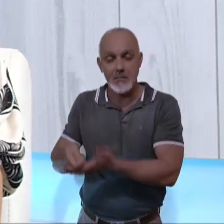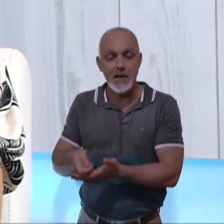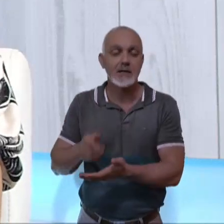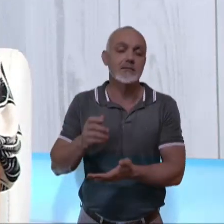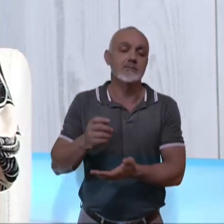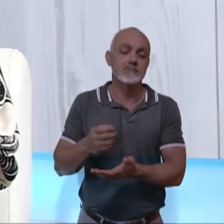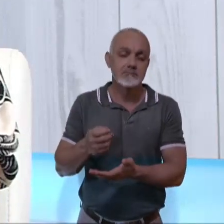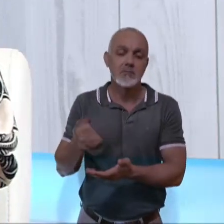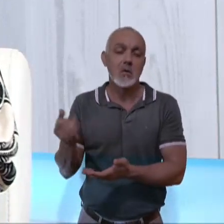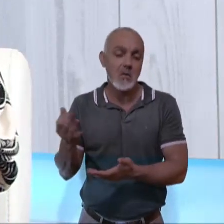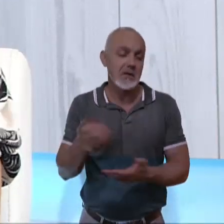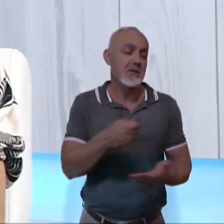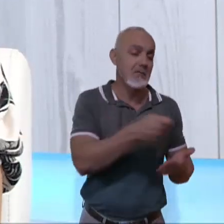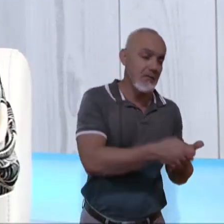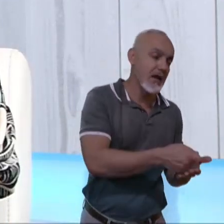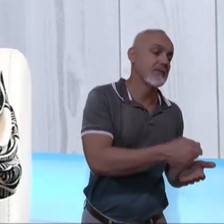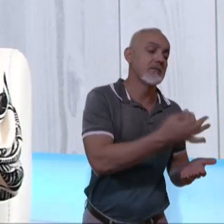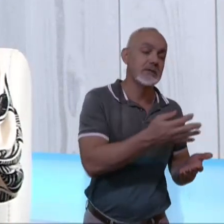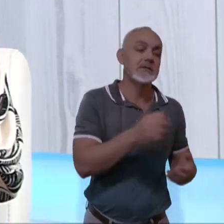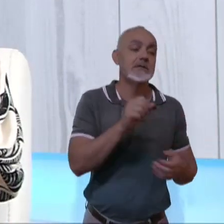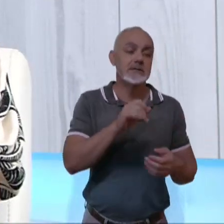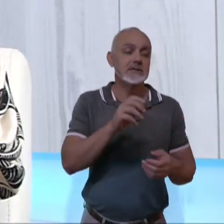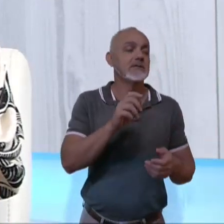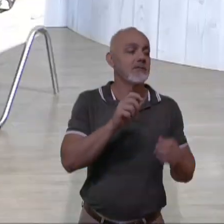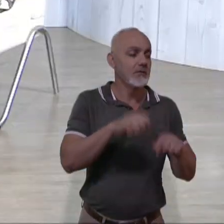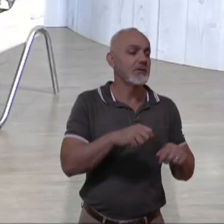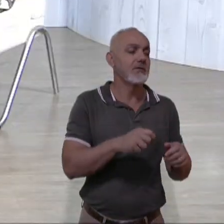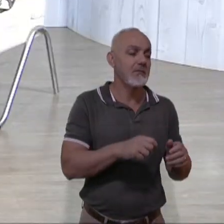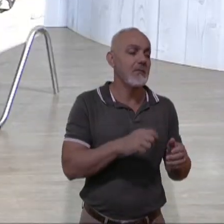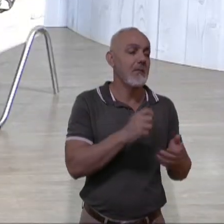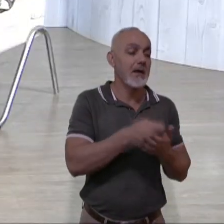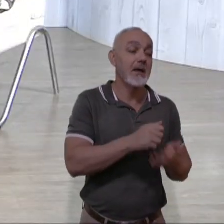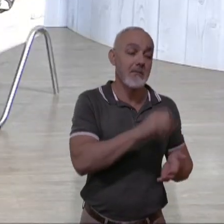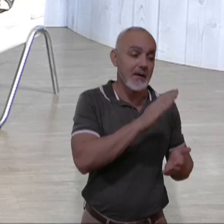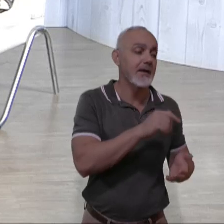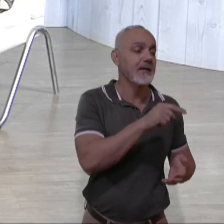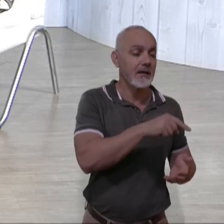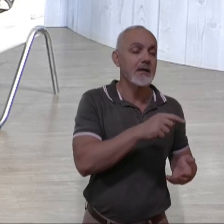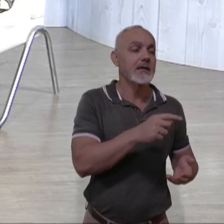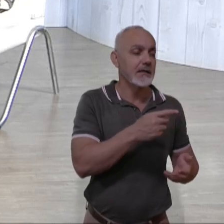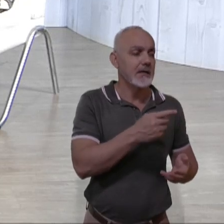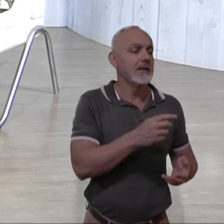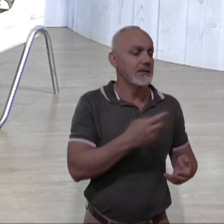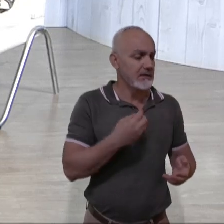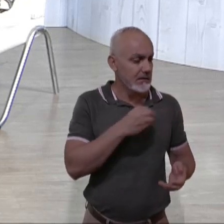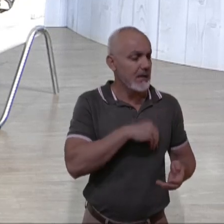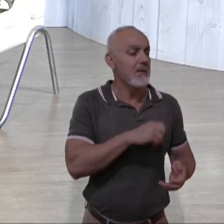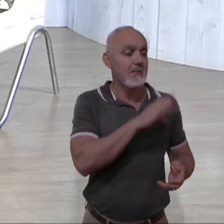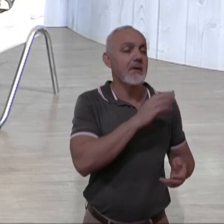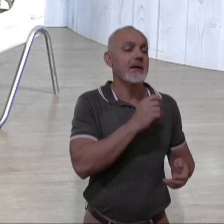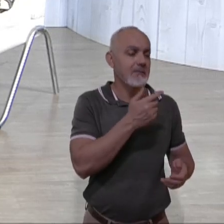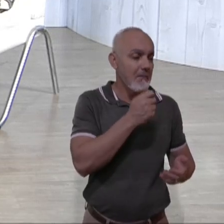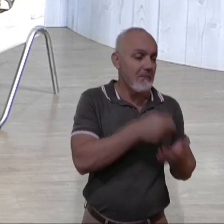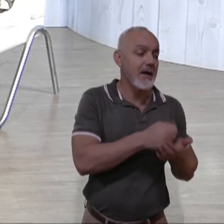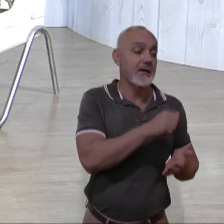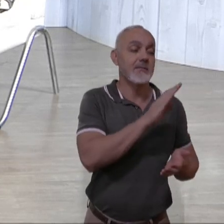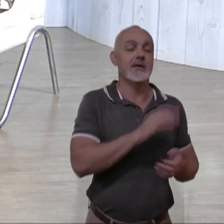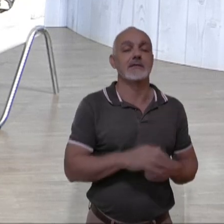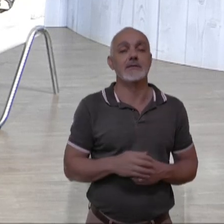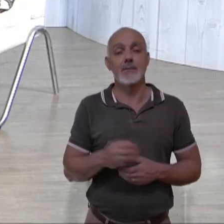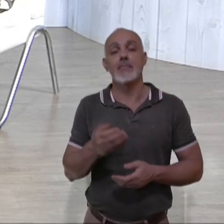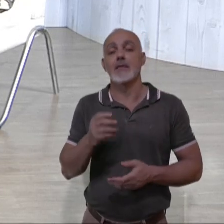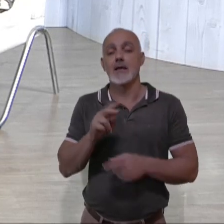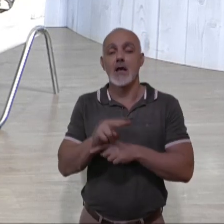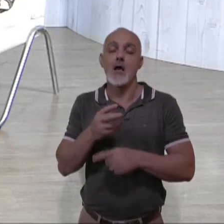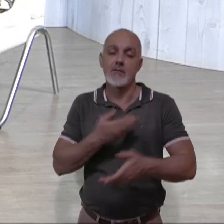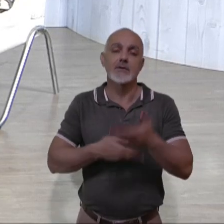isso. O que puder pagar mais, paga mais. Certo, entendi. paga menos, né? O que ganha menos, paga menos. Ou seja, a guarda compartilhada, a questão é de